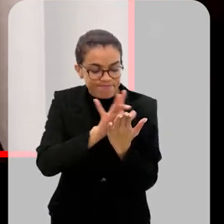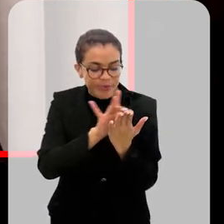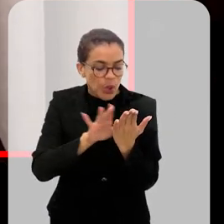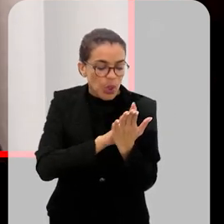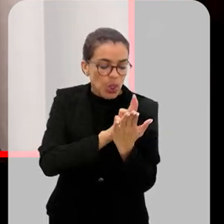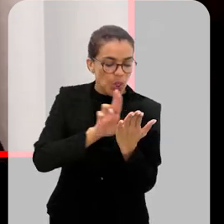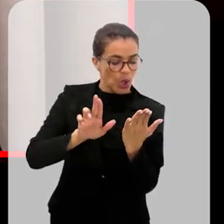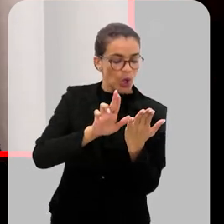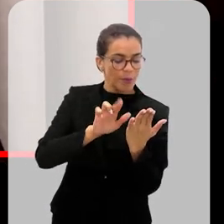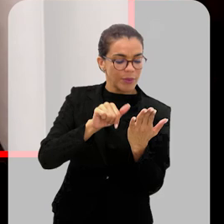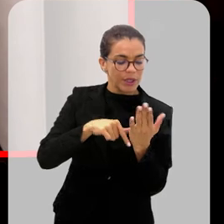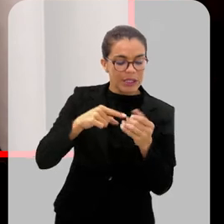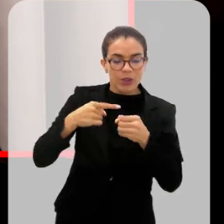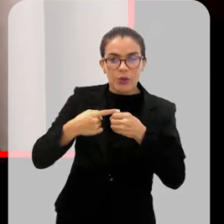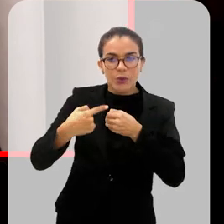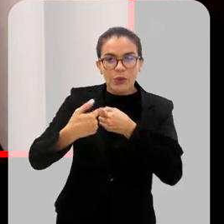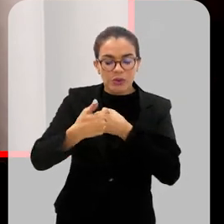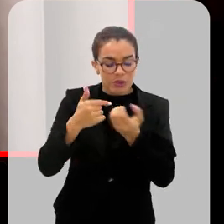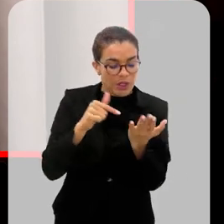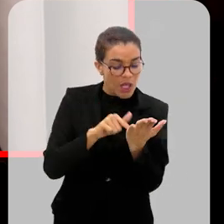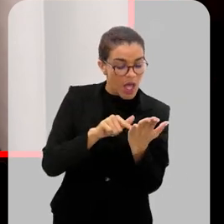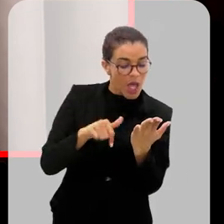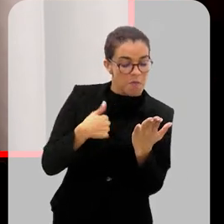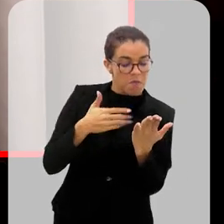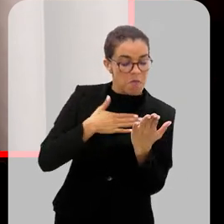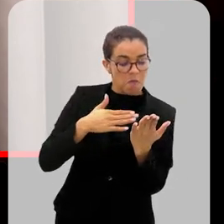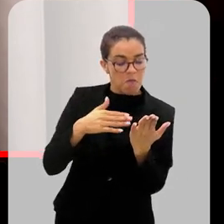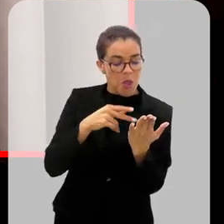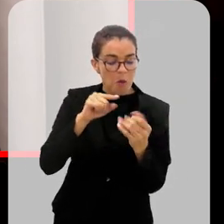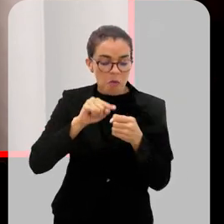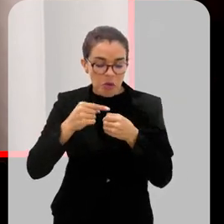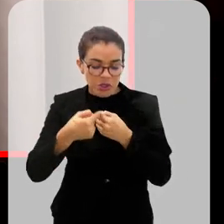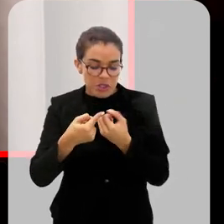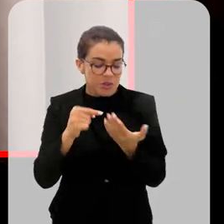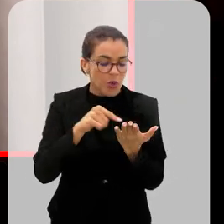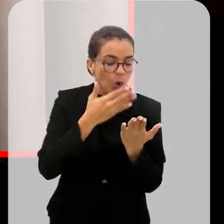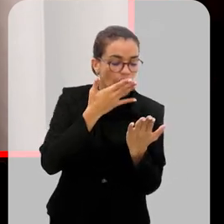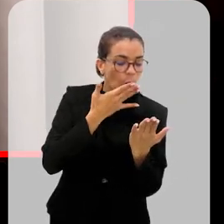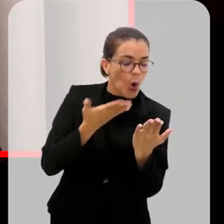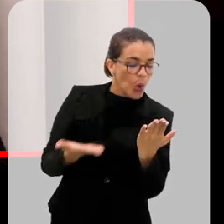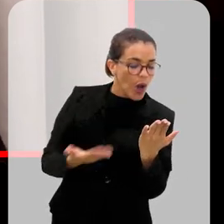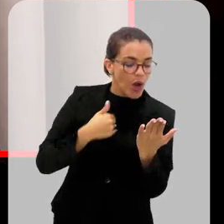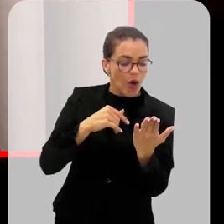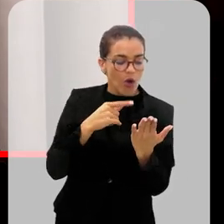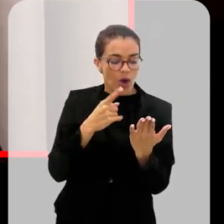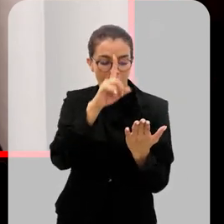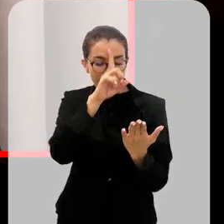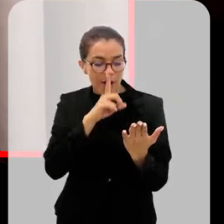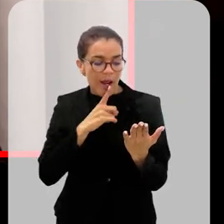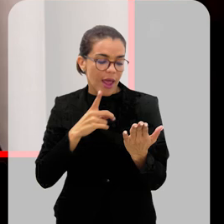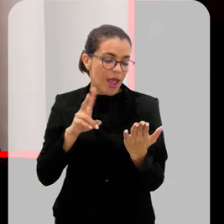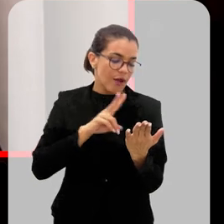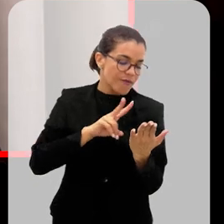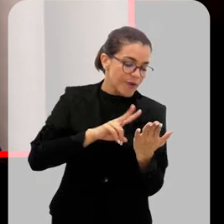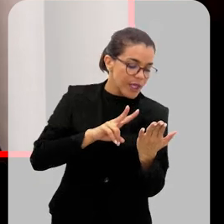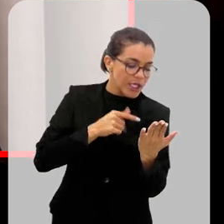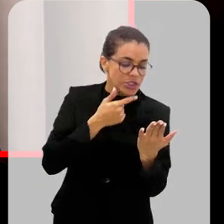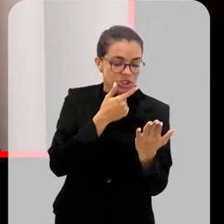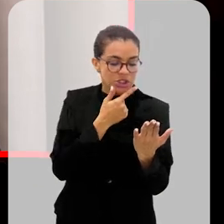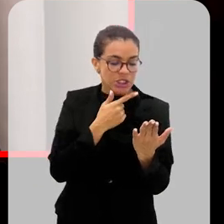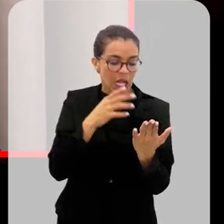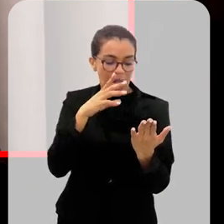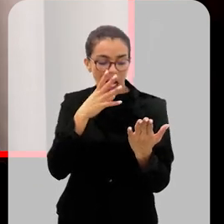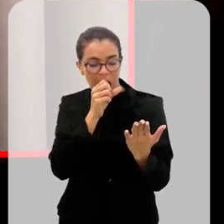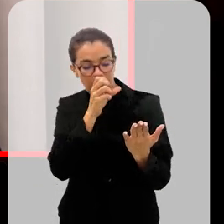acessa o nome do município e consegue ver se o seu município está em alerta vermelho, se está em alerta verde, né? Se está em transmissão sustentada na